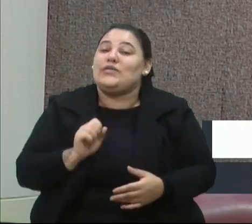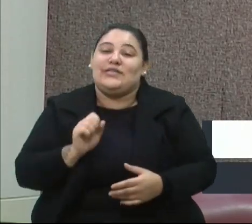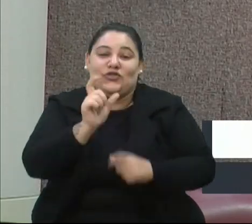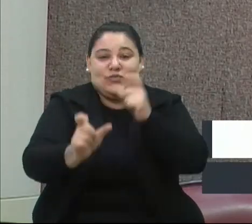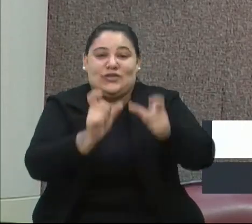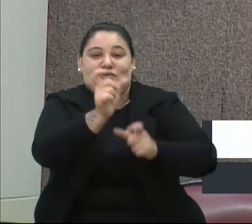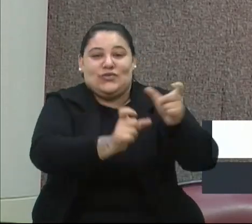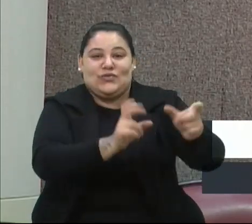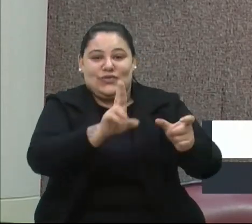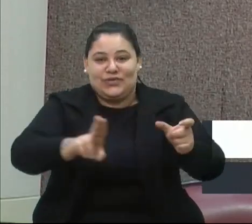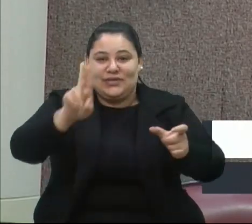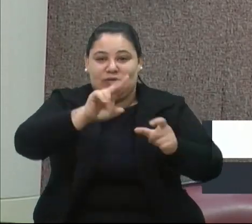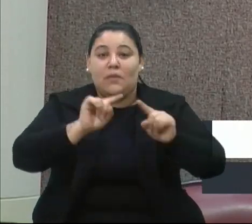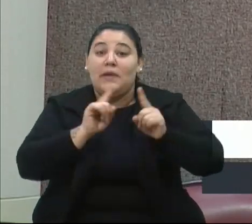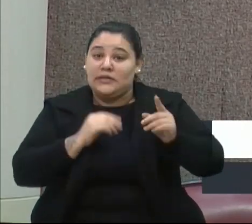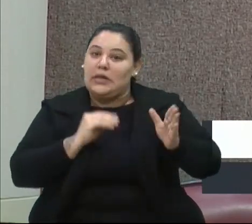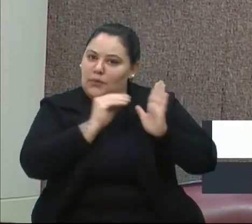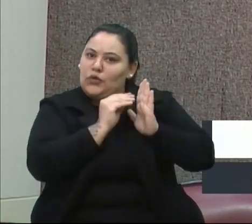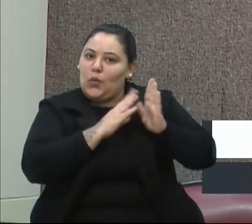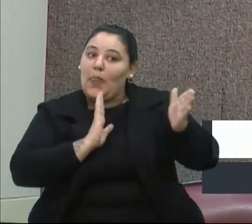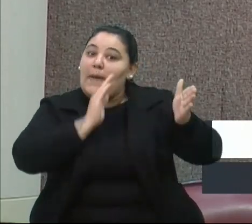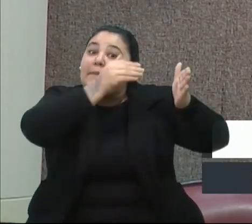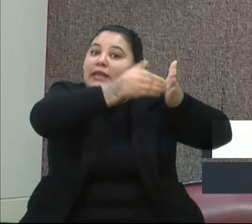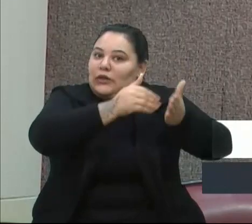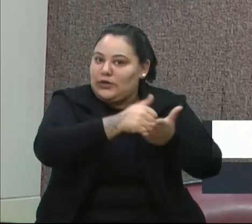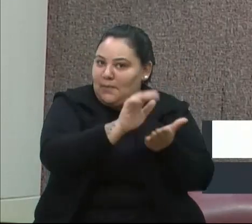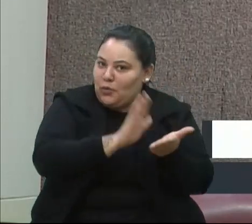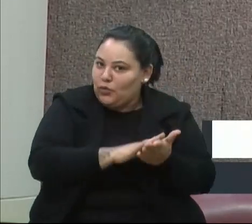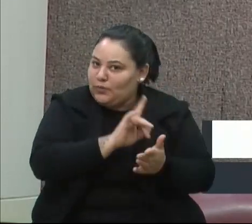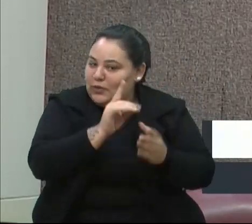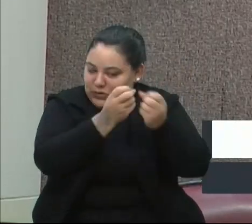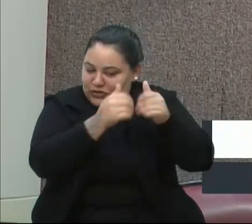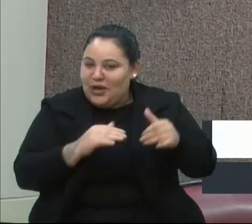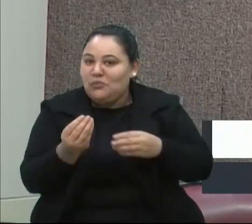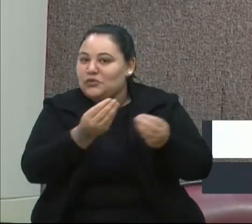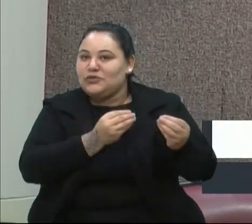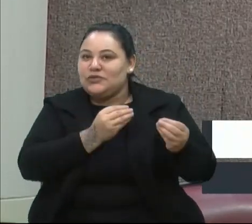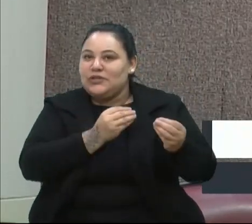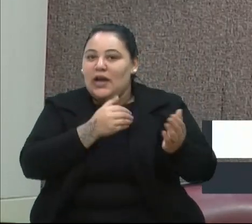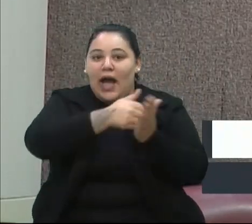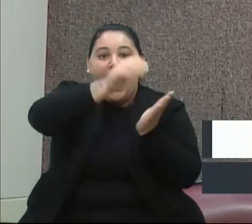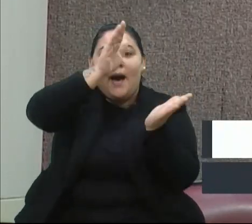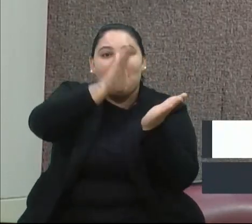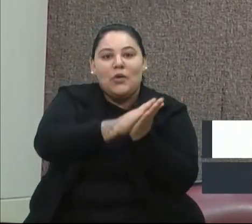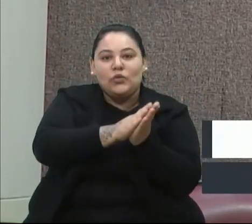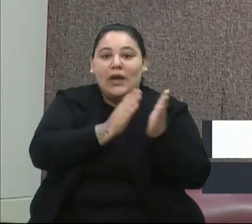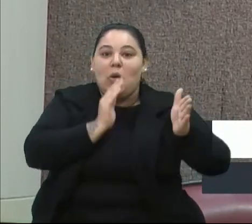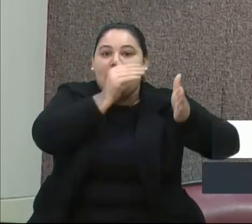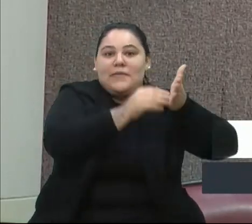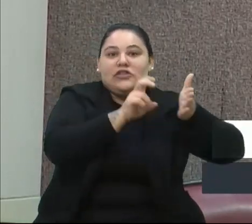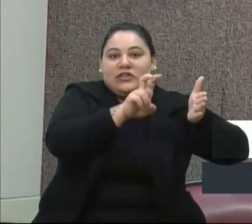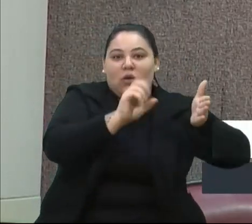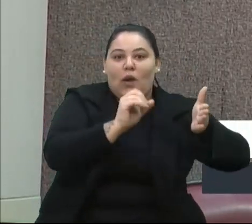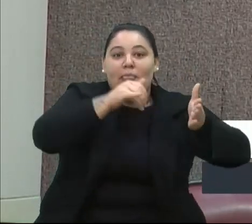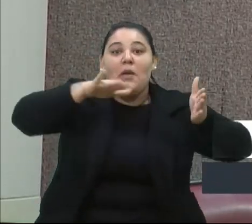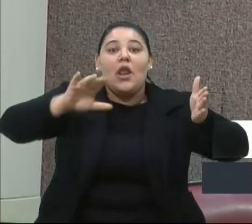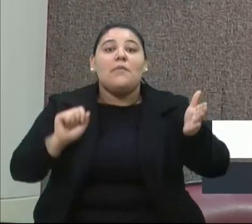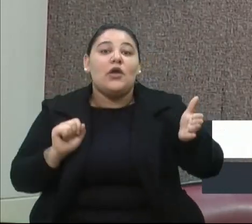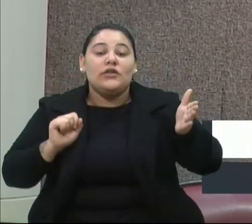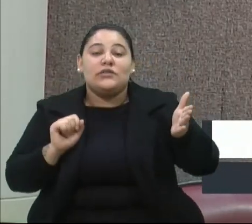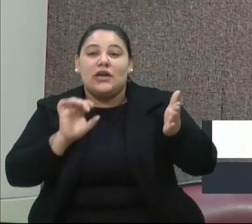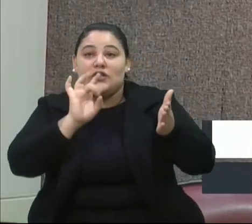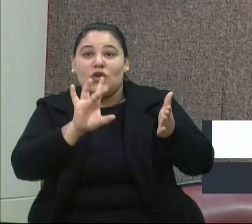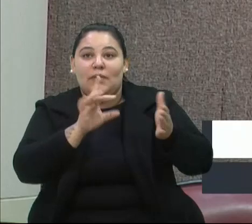Mas ele botou um limitador na multa, né? Para não afetar muito. A multa se limitou em 50 milhões de reais. Então, é só para não